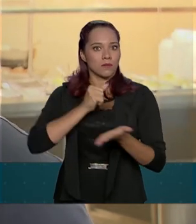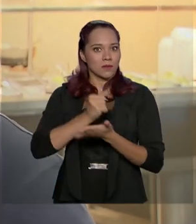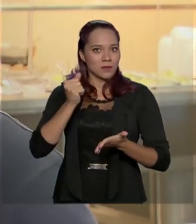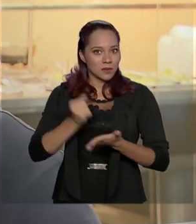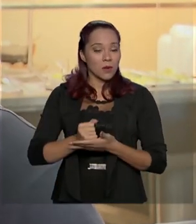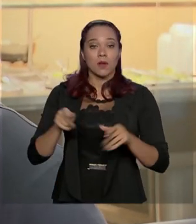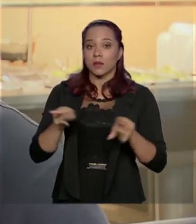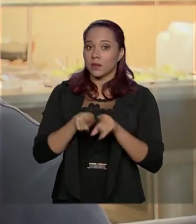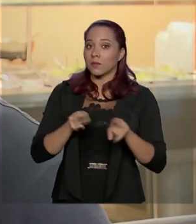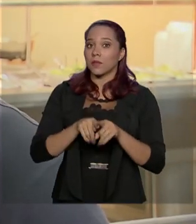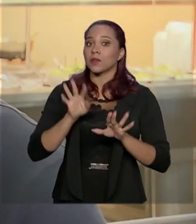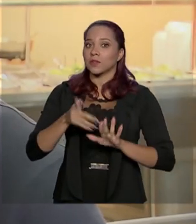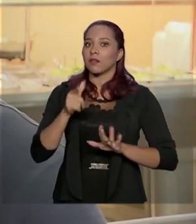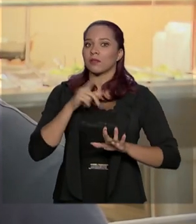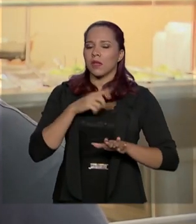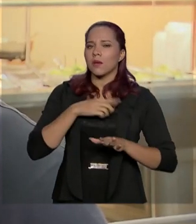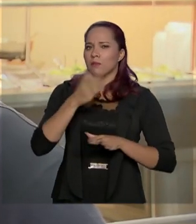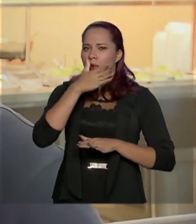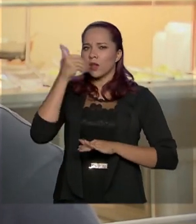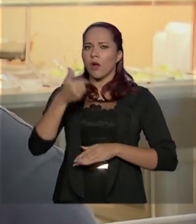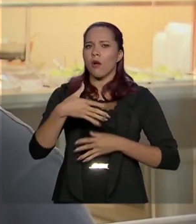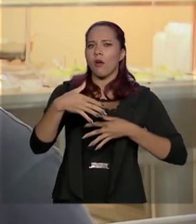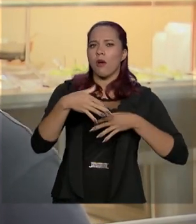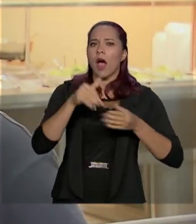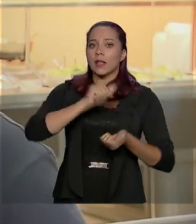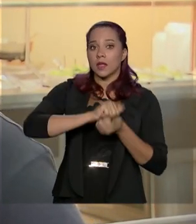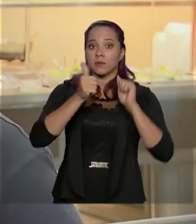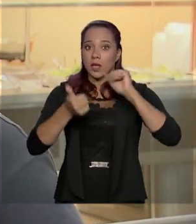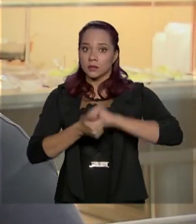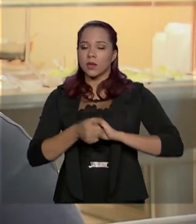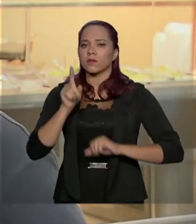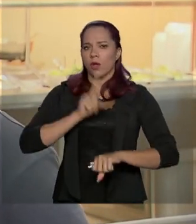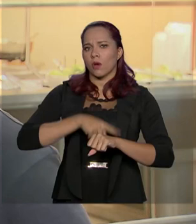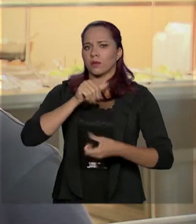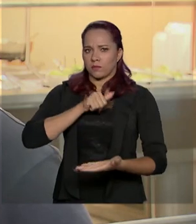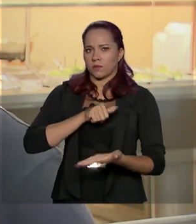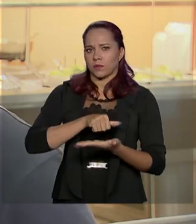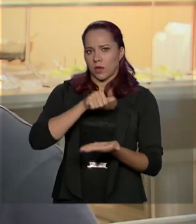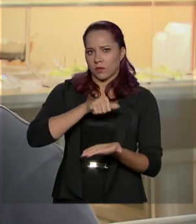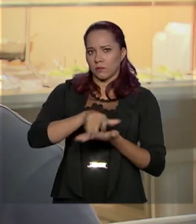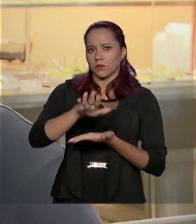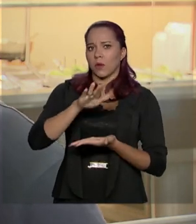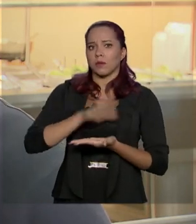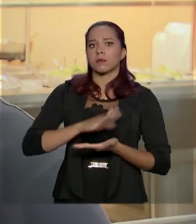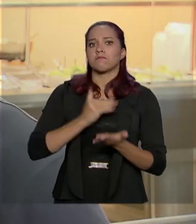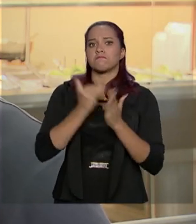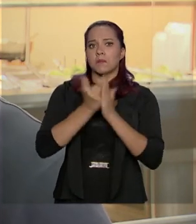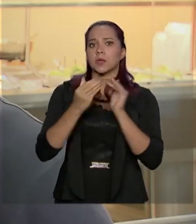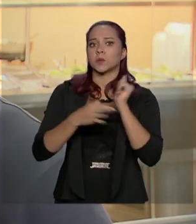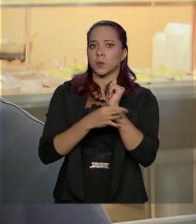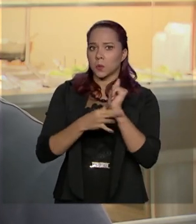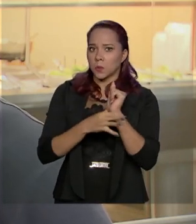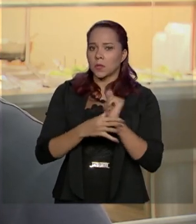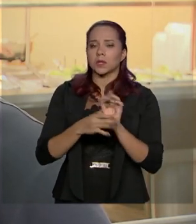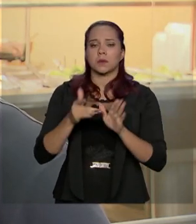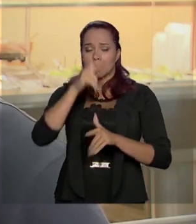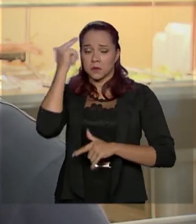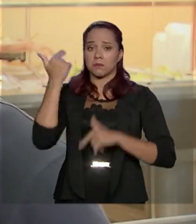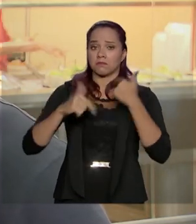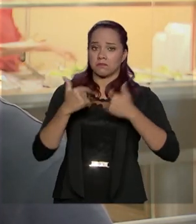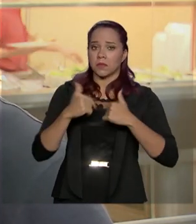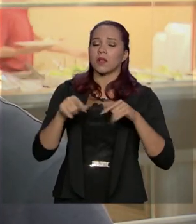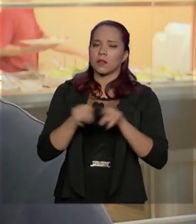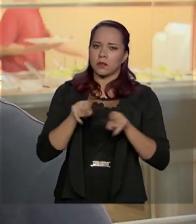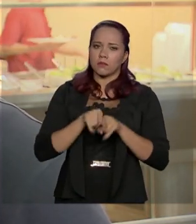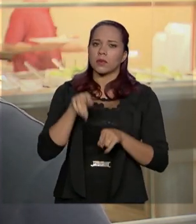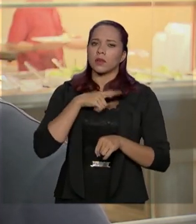inclusive flexibilização na demissão, mais segurança para o funcionário e acredito que também teria